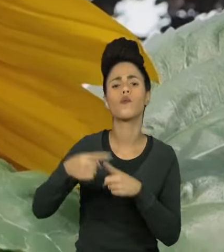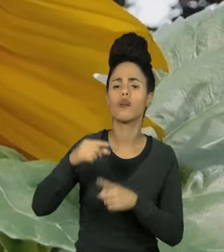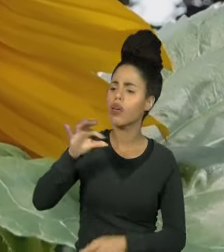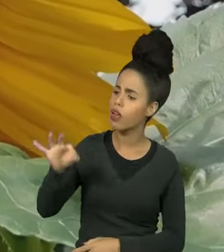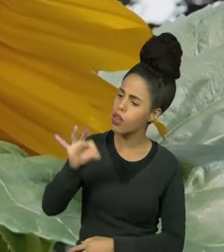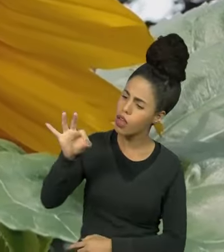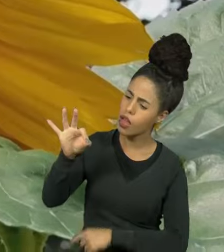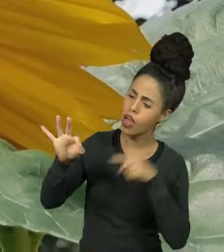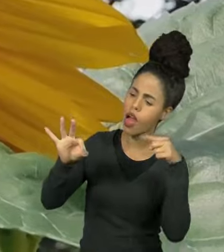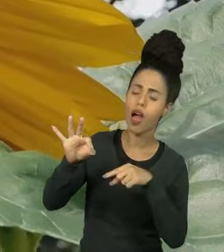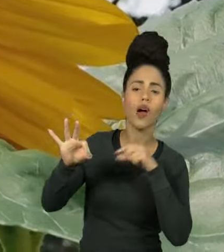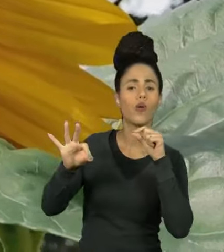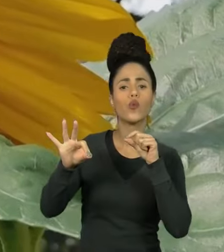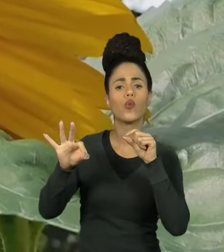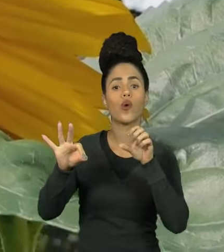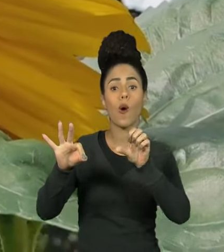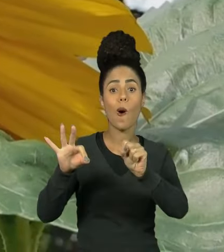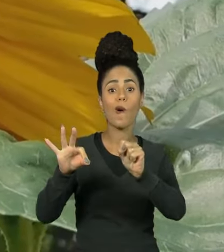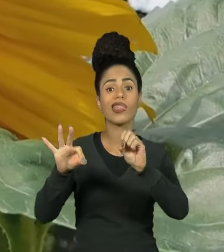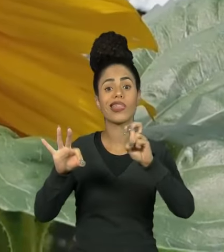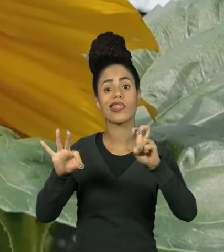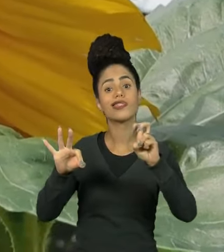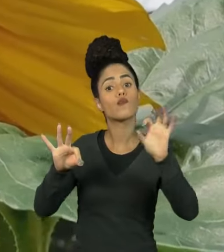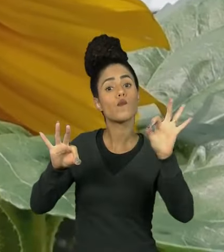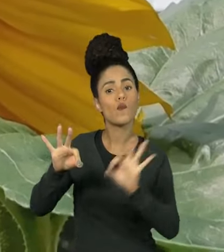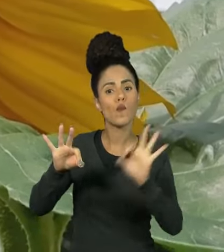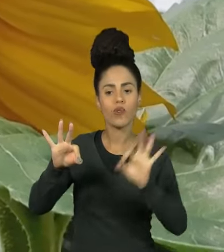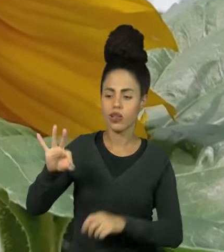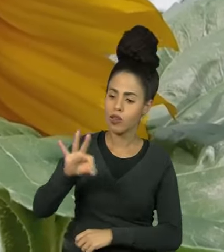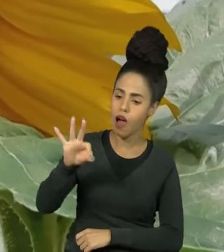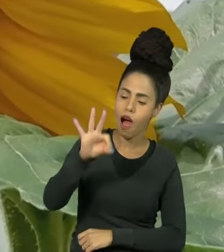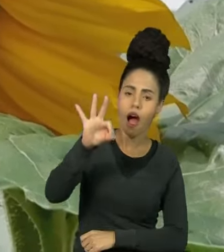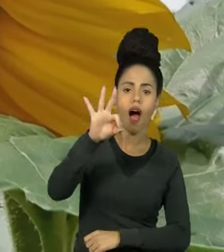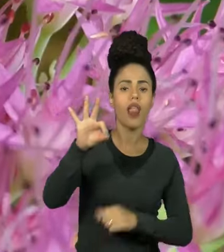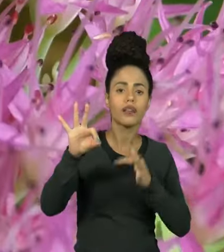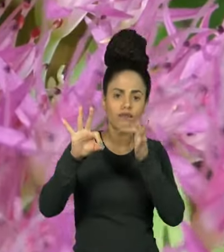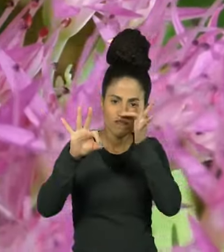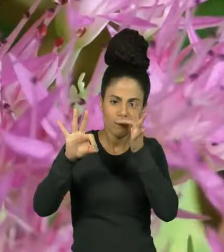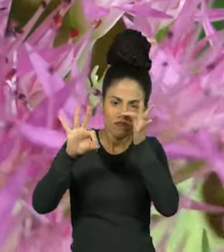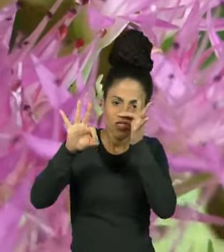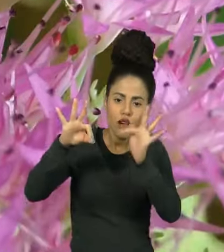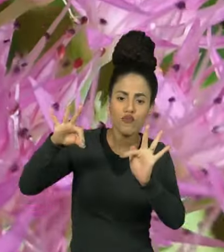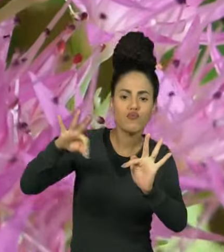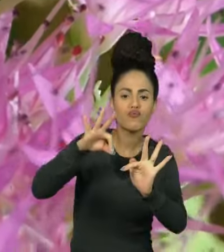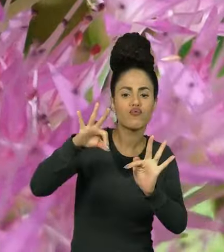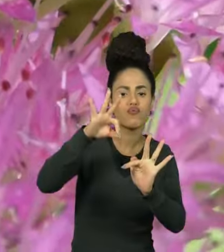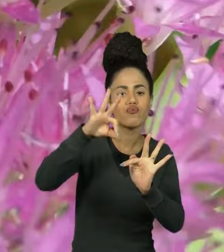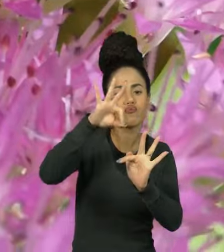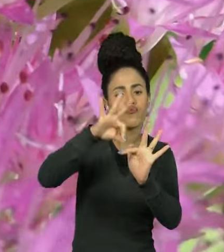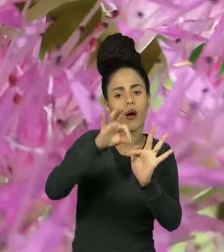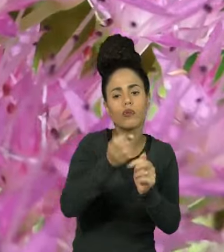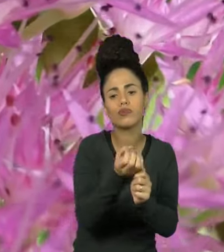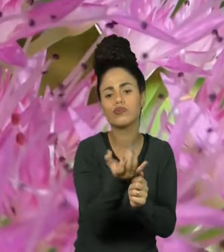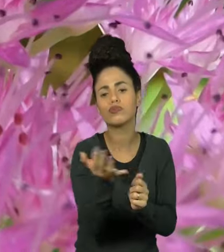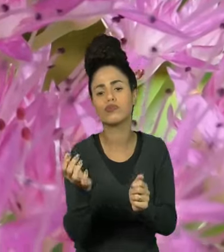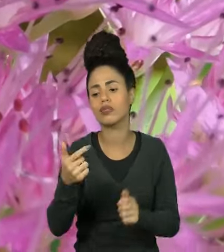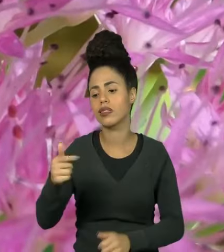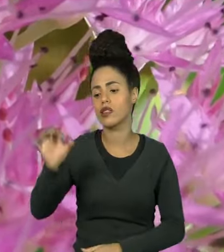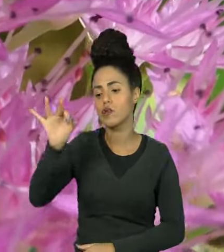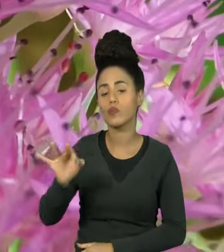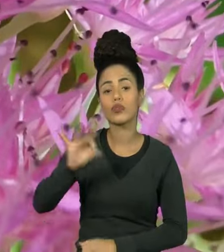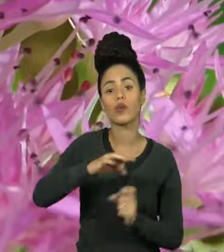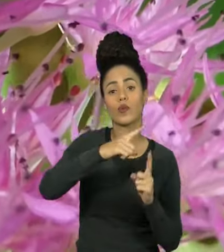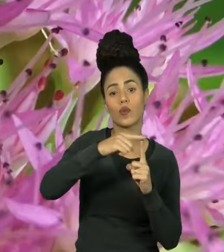insetos polinizam cerca de 85% das plantas nas matas e florestas, e 70% das